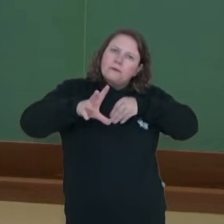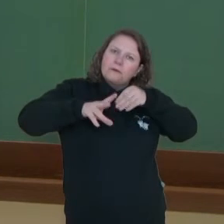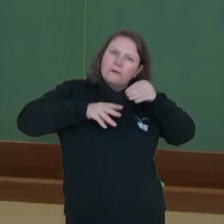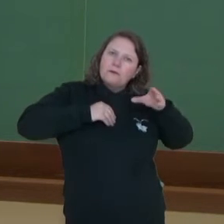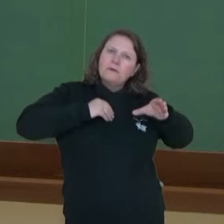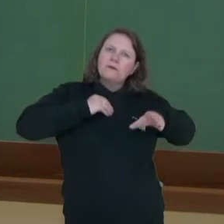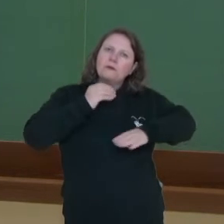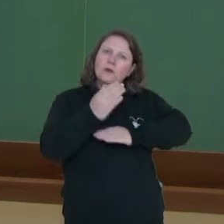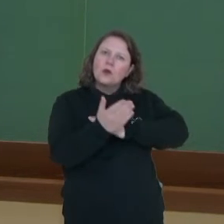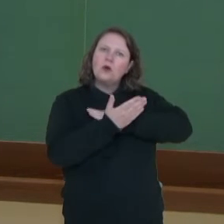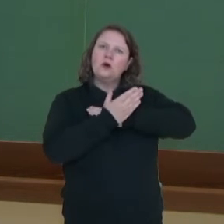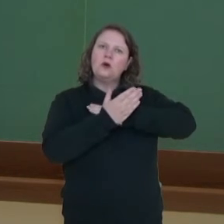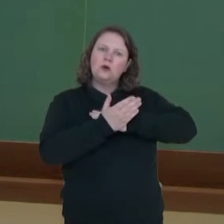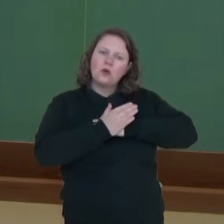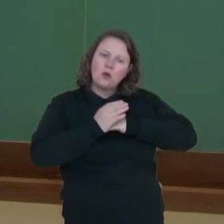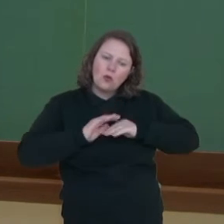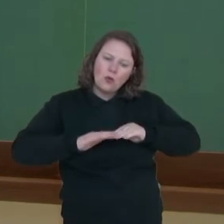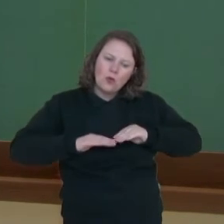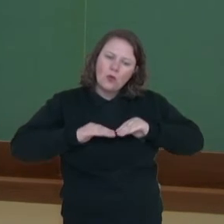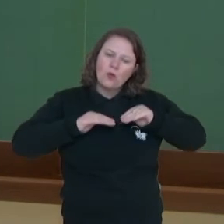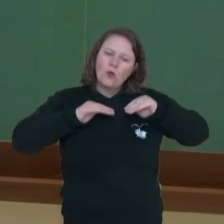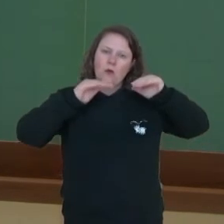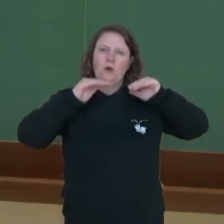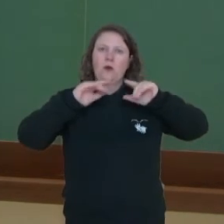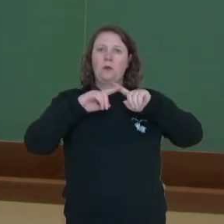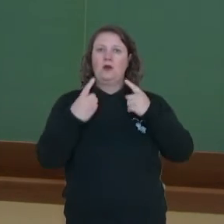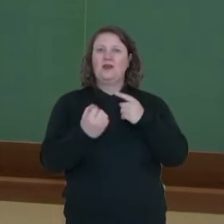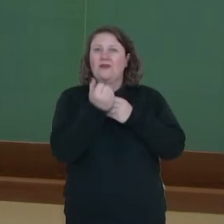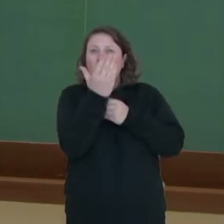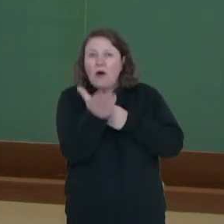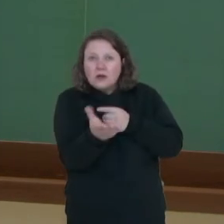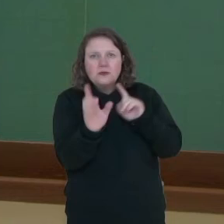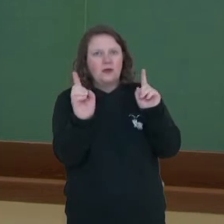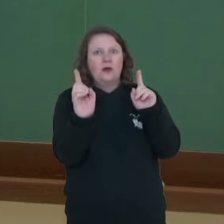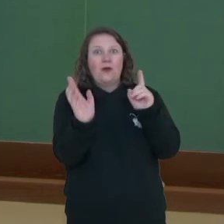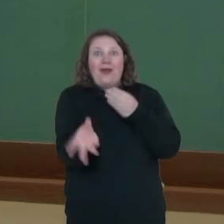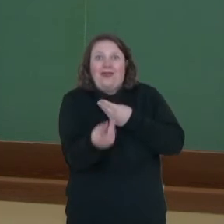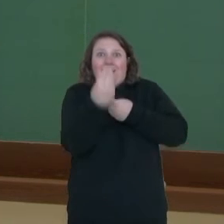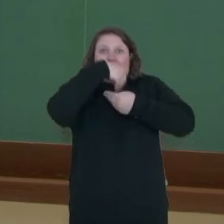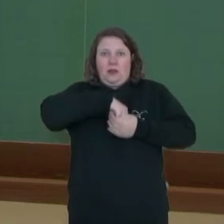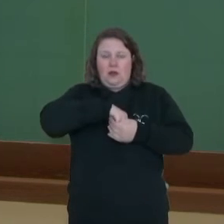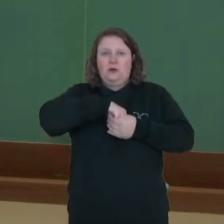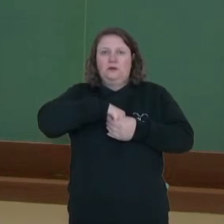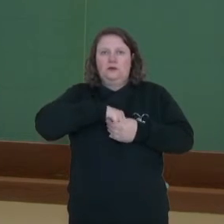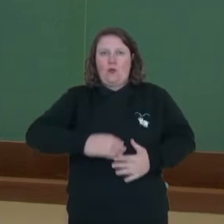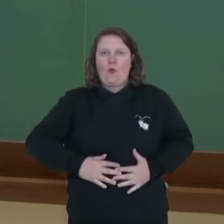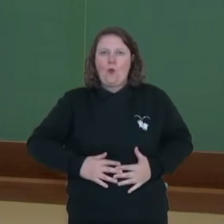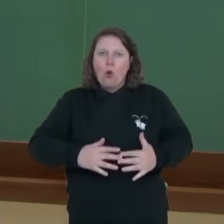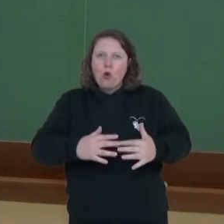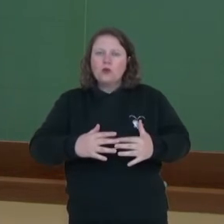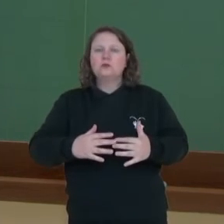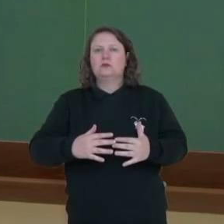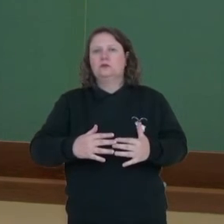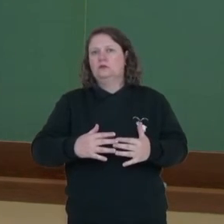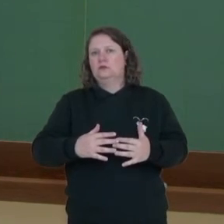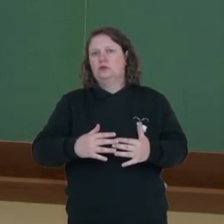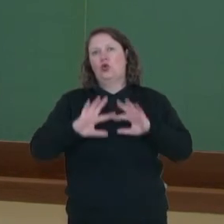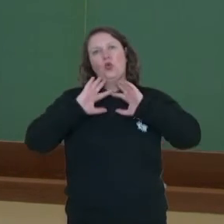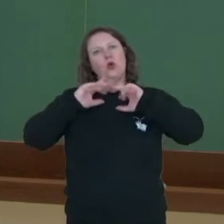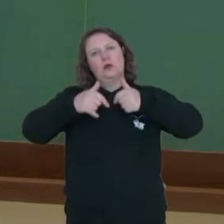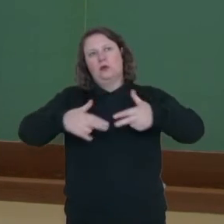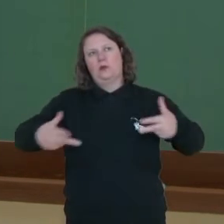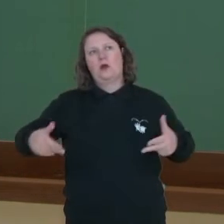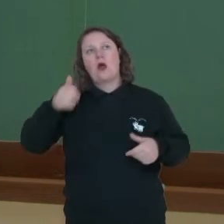dentro do ovo. Só que, em vez de eu colocar esse ovo fora do corpo, o ovo fica armazenado dentro da barriga do indivíduo. A mãe dá